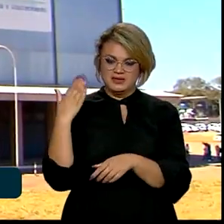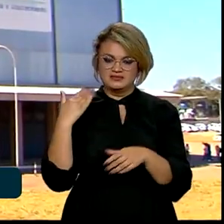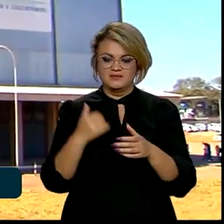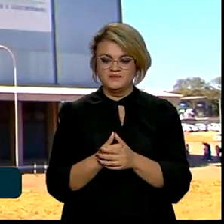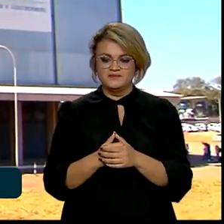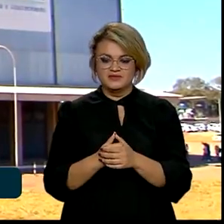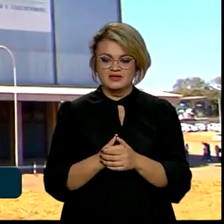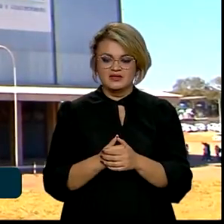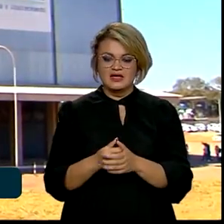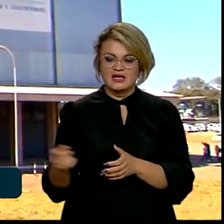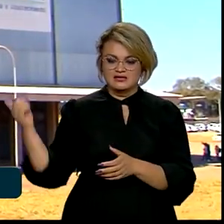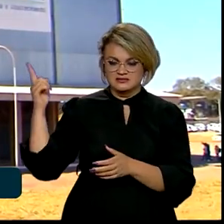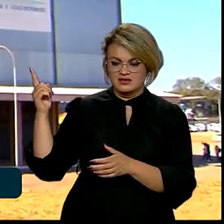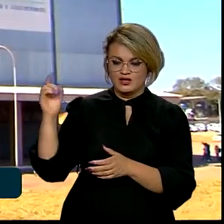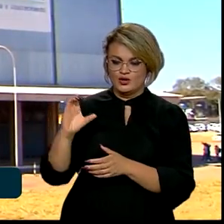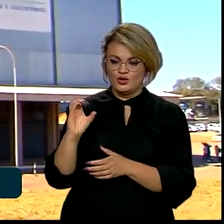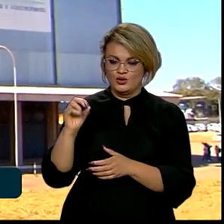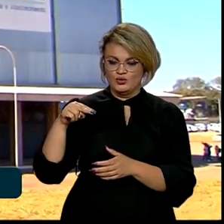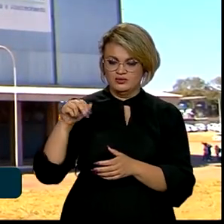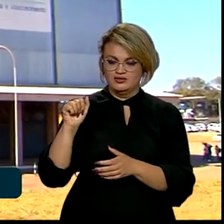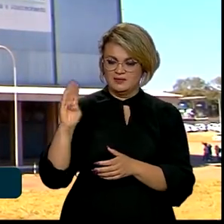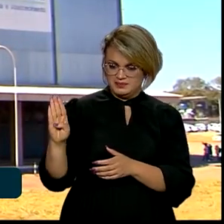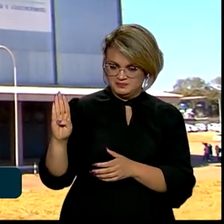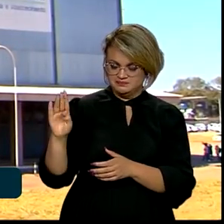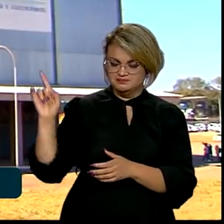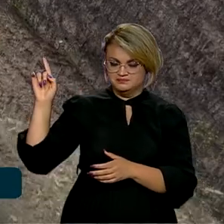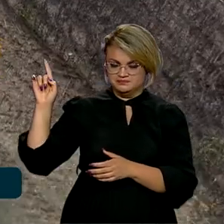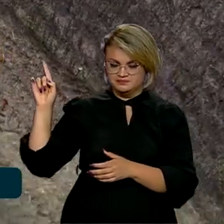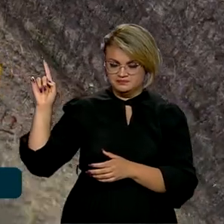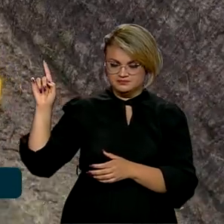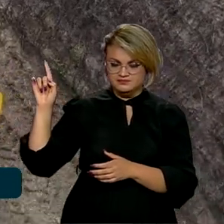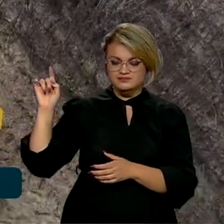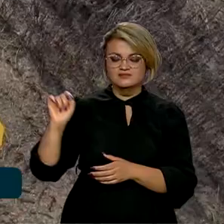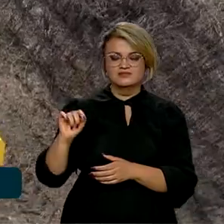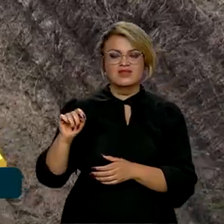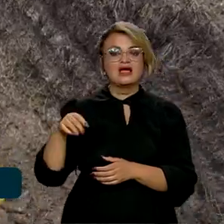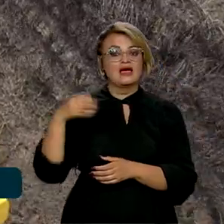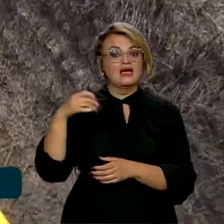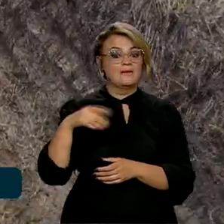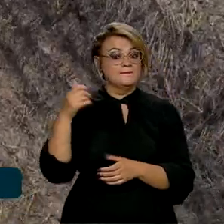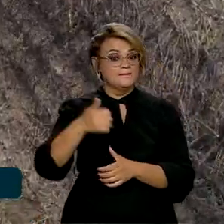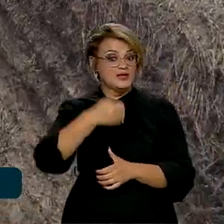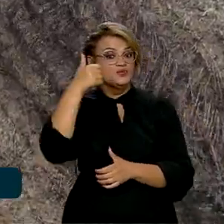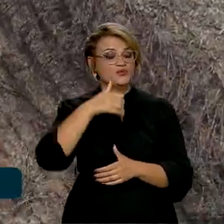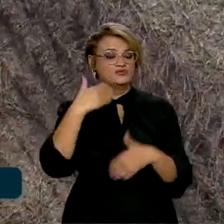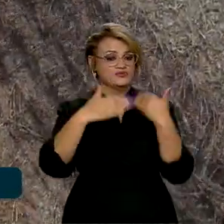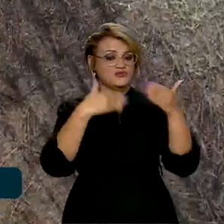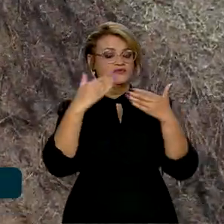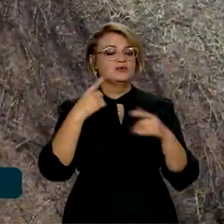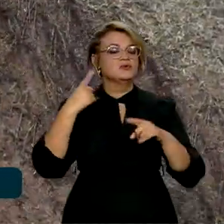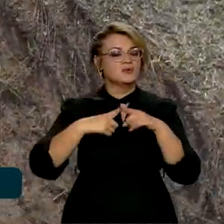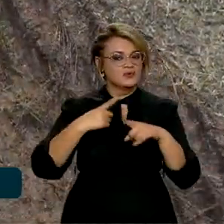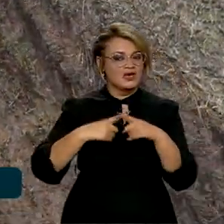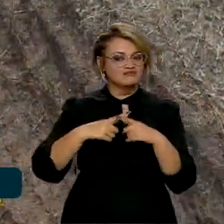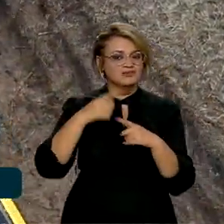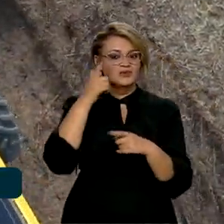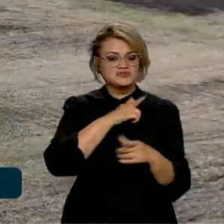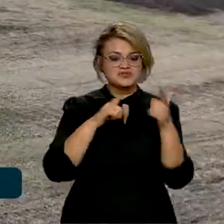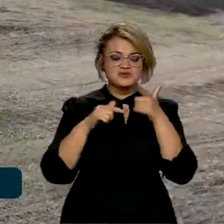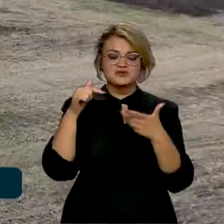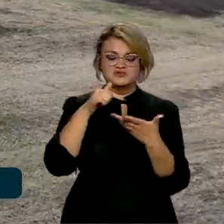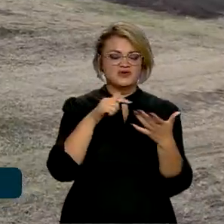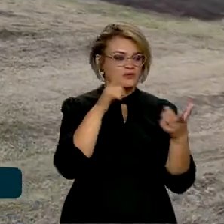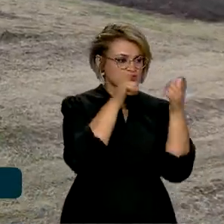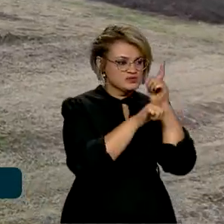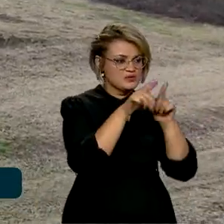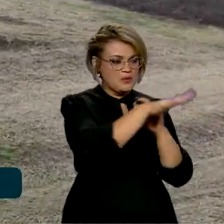acordo com a Companhia Nacional de Abastecimento, a Conab, a melhora no desempenho se deve à combinação dos ganhos